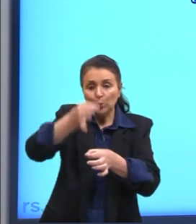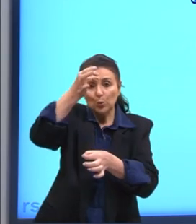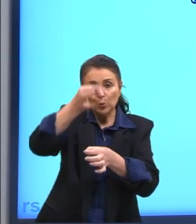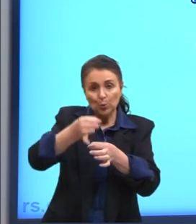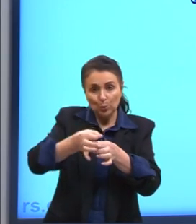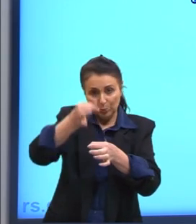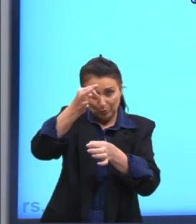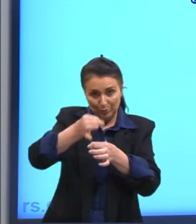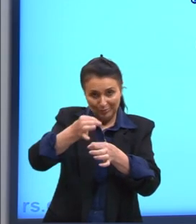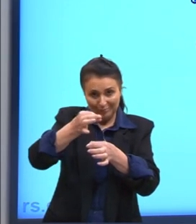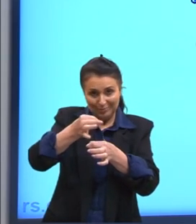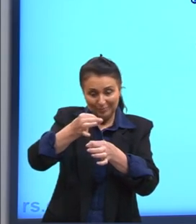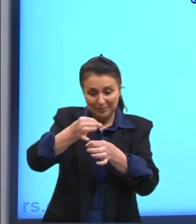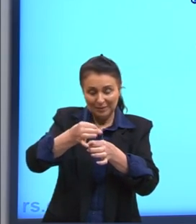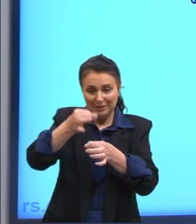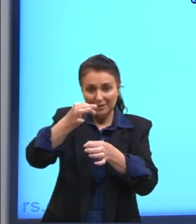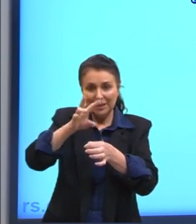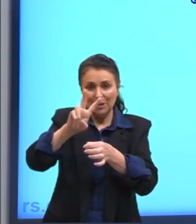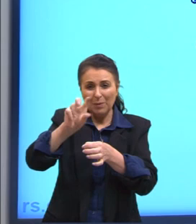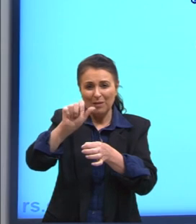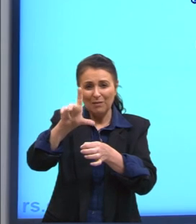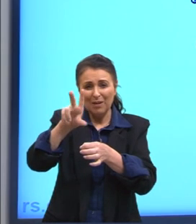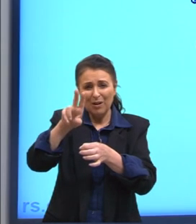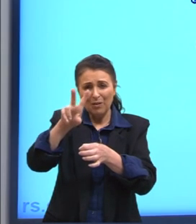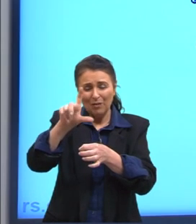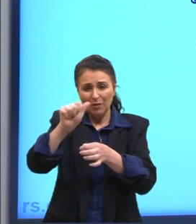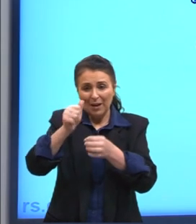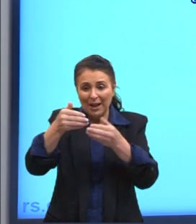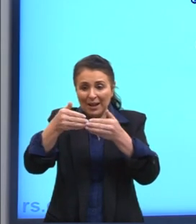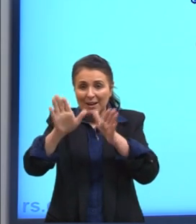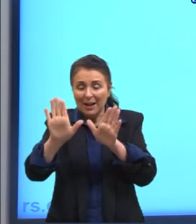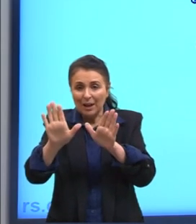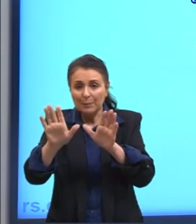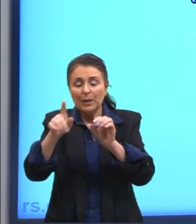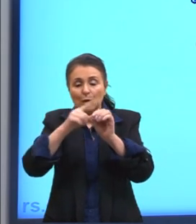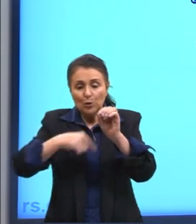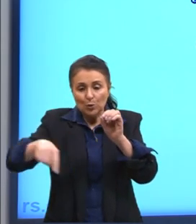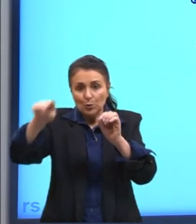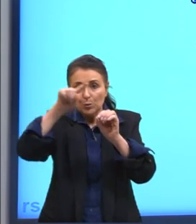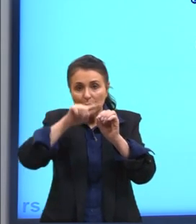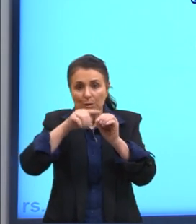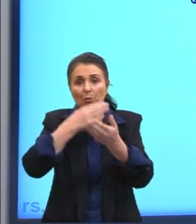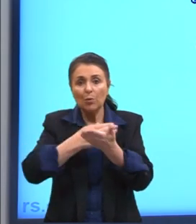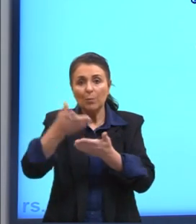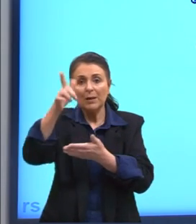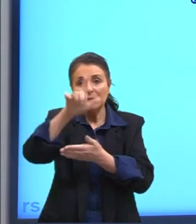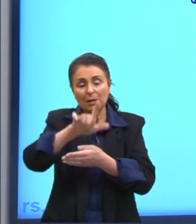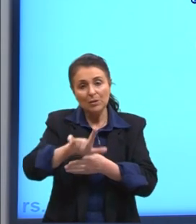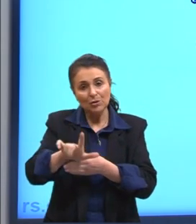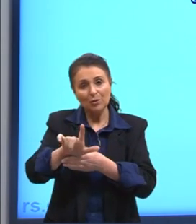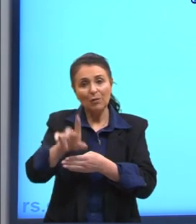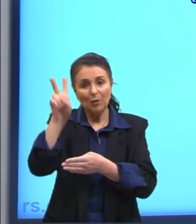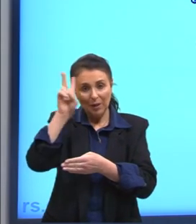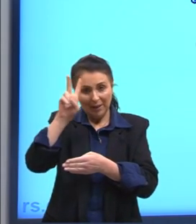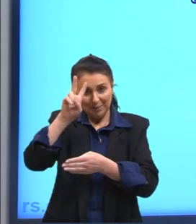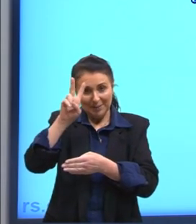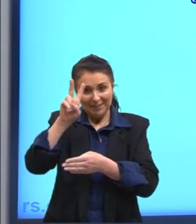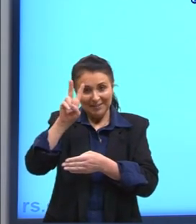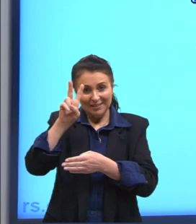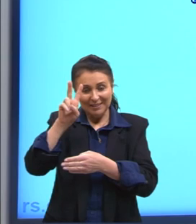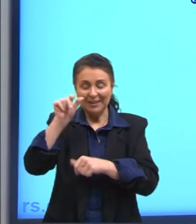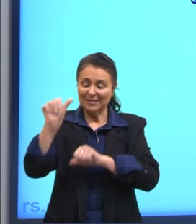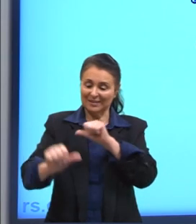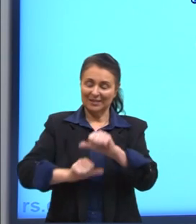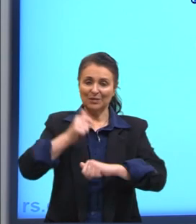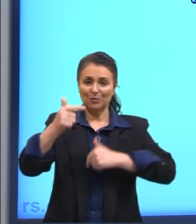Então, a válvula de admissão se abre e o ciclo recomeça. Então, lembram, né? A parte que foi, então, transformada em trabalho,